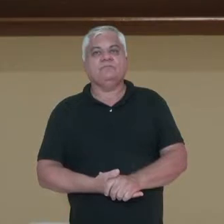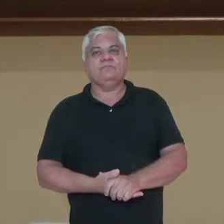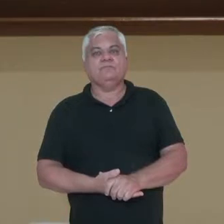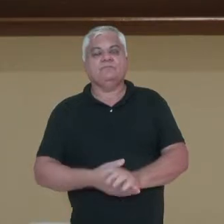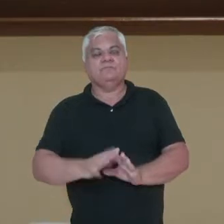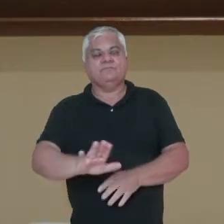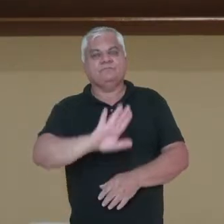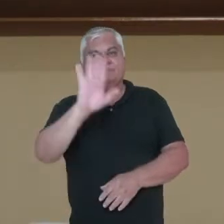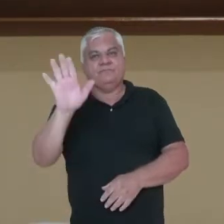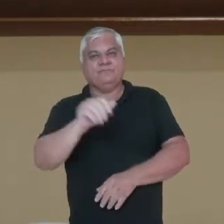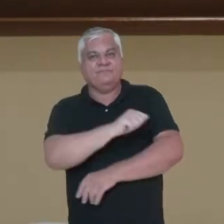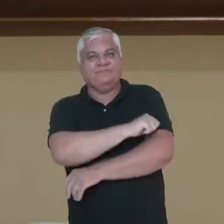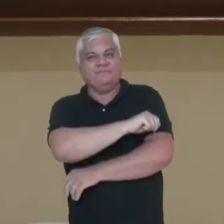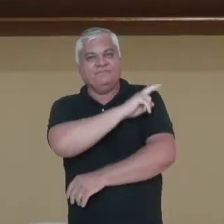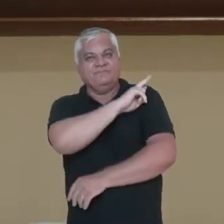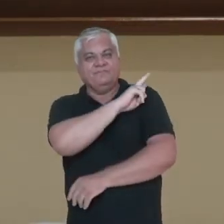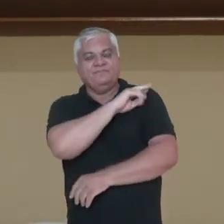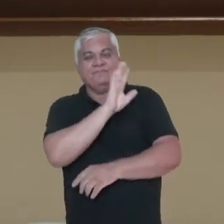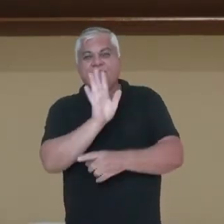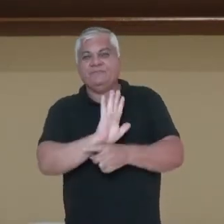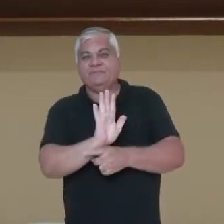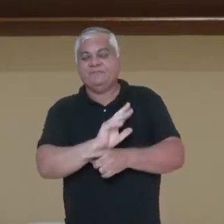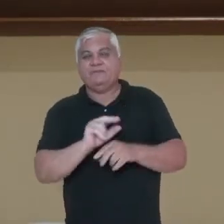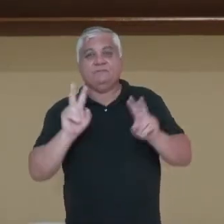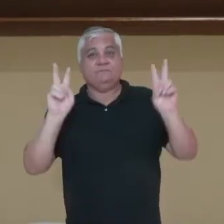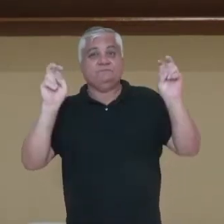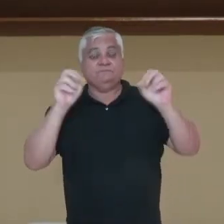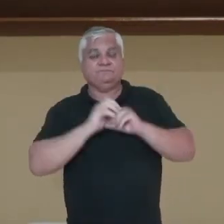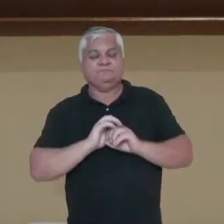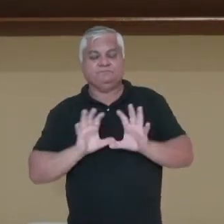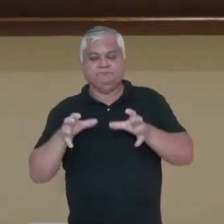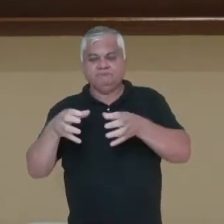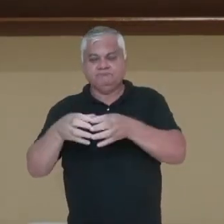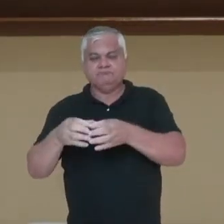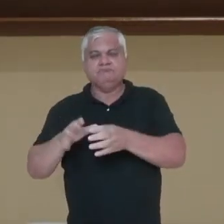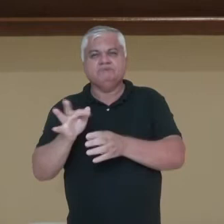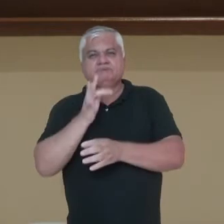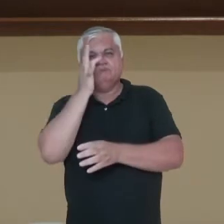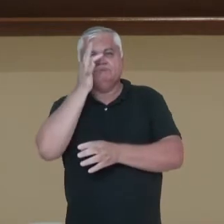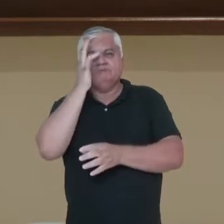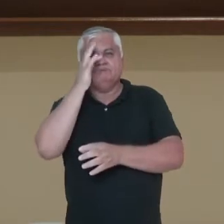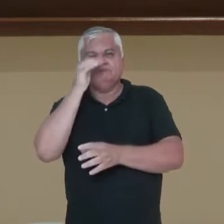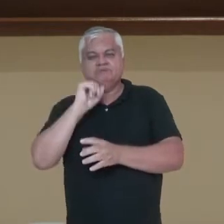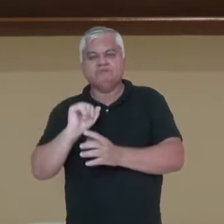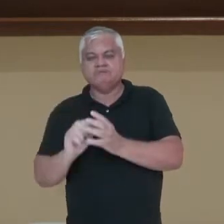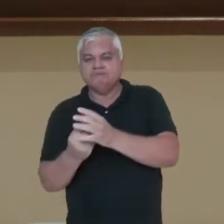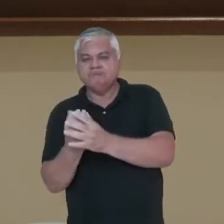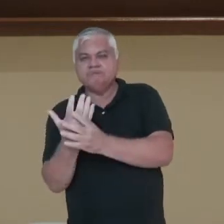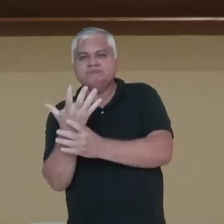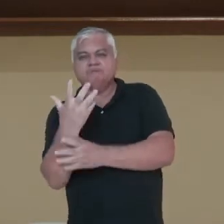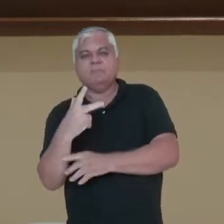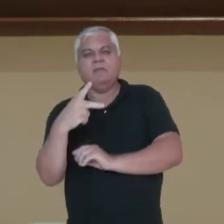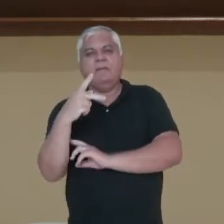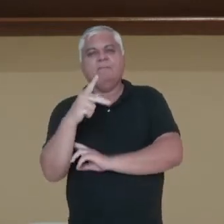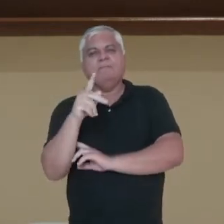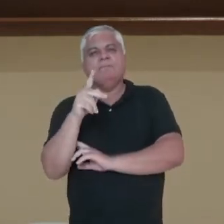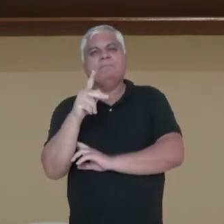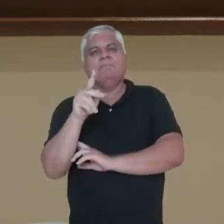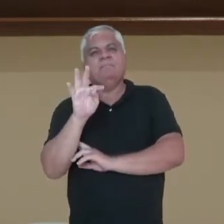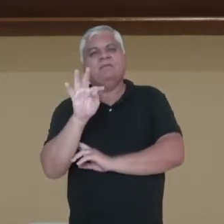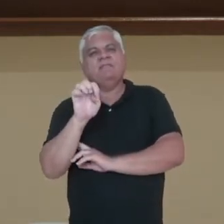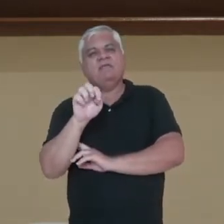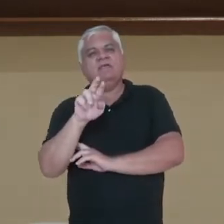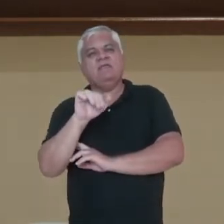Olá, estudantes da segunda série! Nesse vídeo nós vamos falar sobre o reino planti, mais especificamente sobre as pteridófitas.